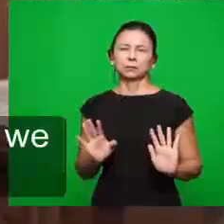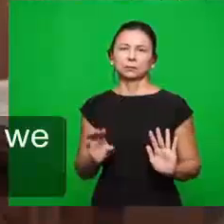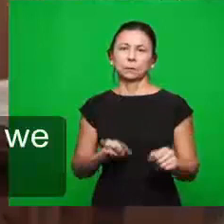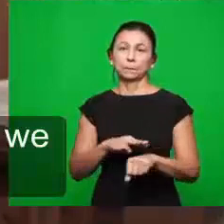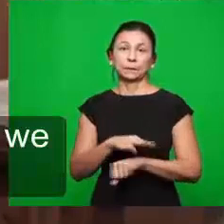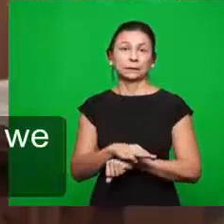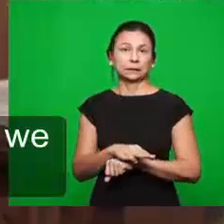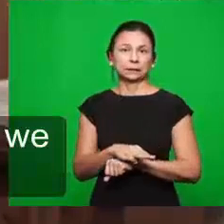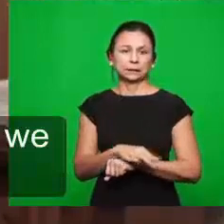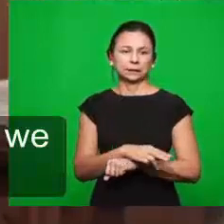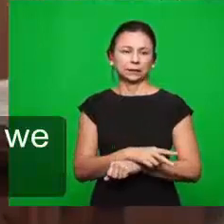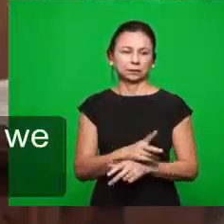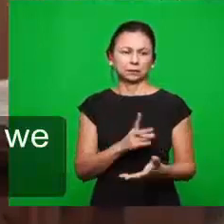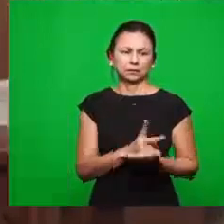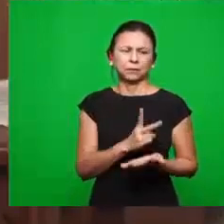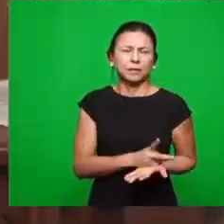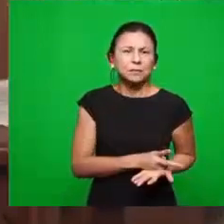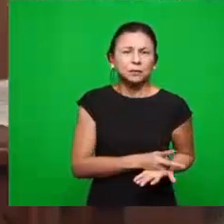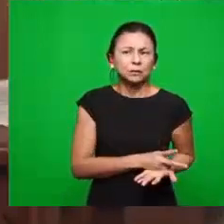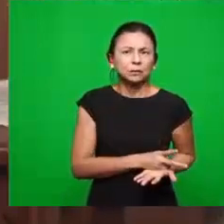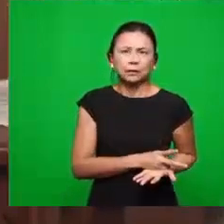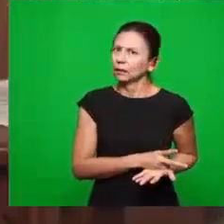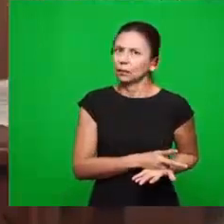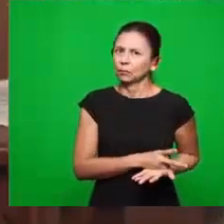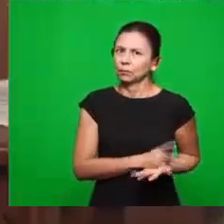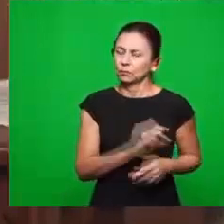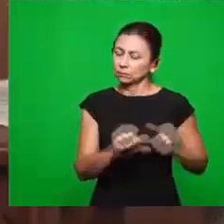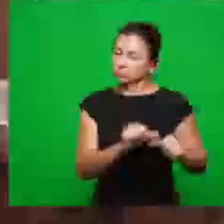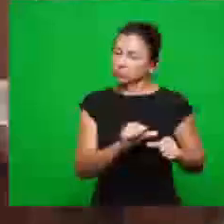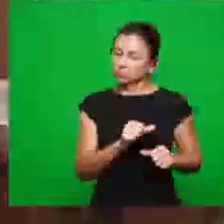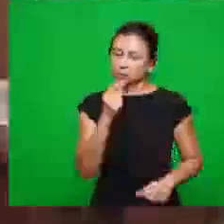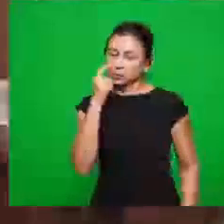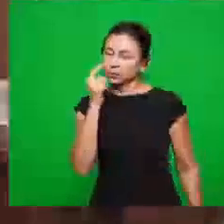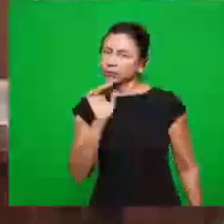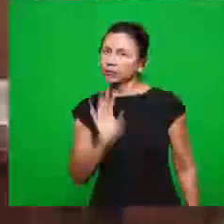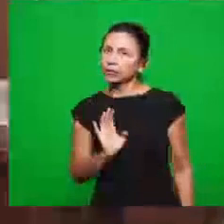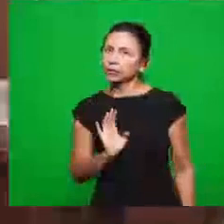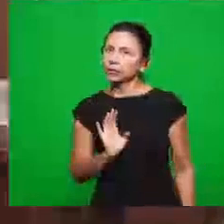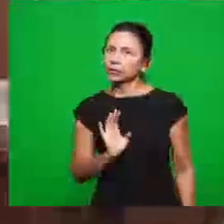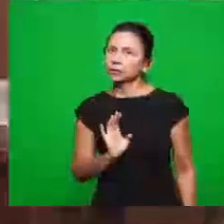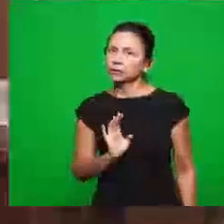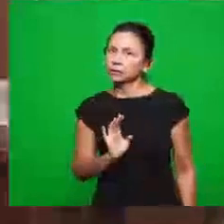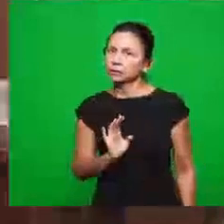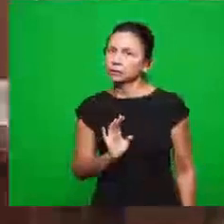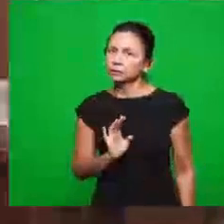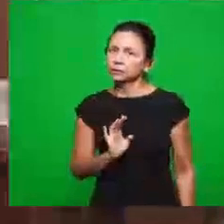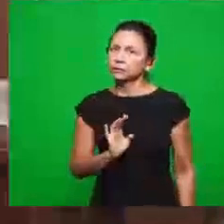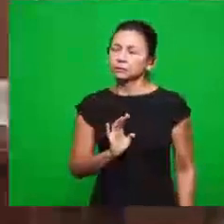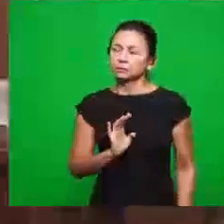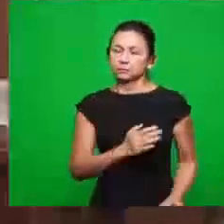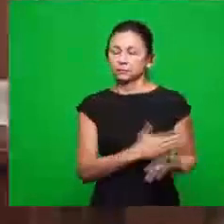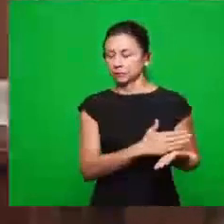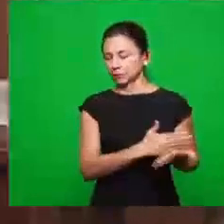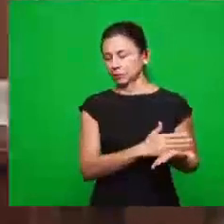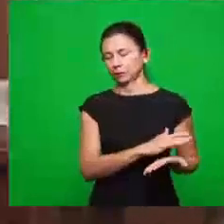O ministério é o mesmo do mundo. Não, espera aí. Temos que mudar. Temos que ver. Nós não temos nada a